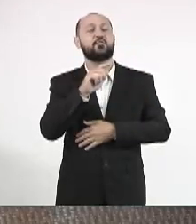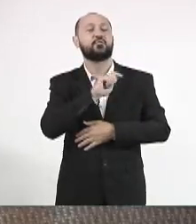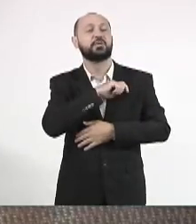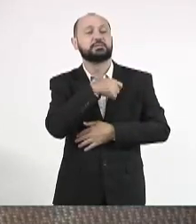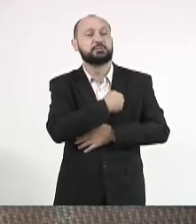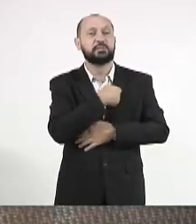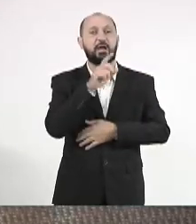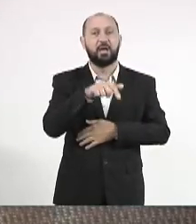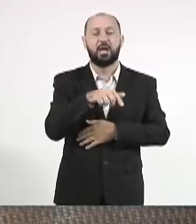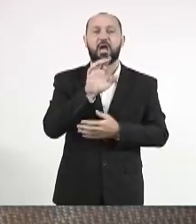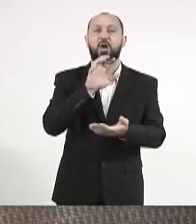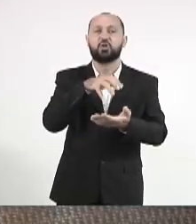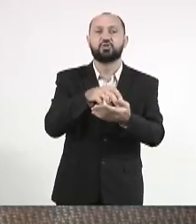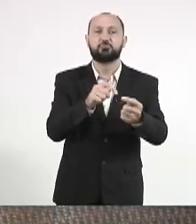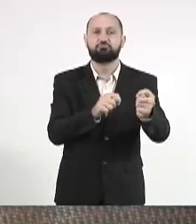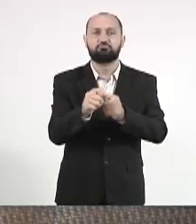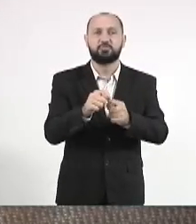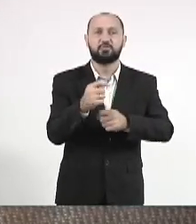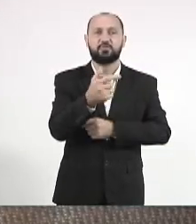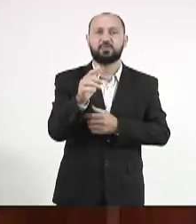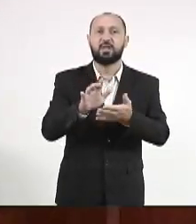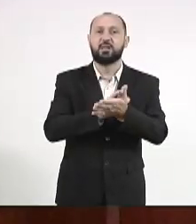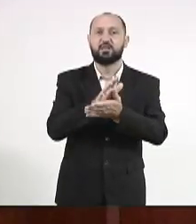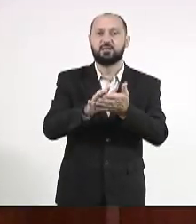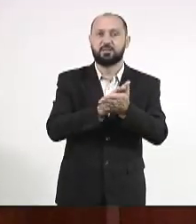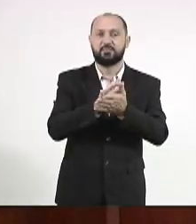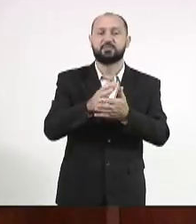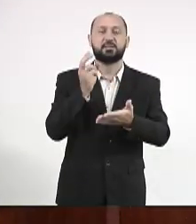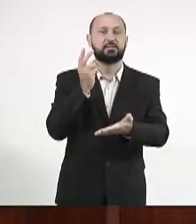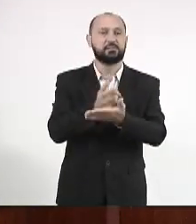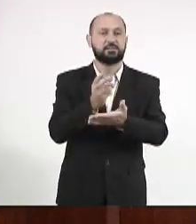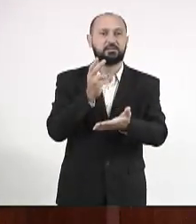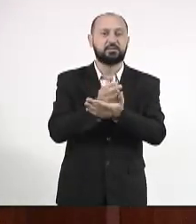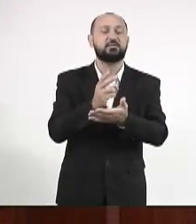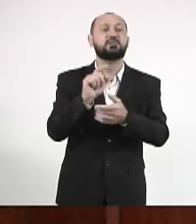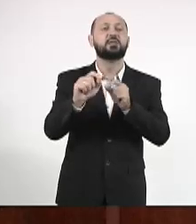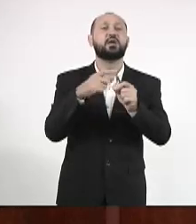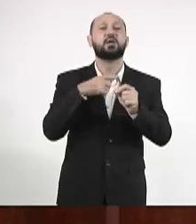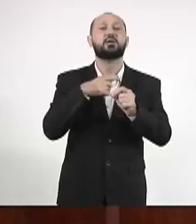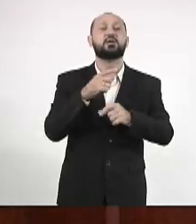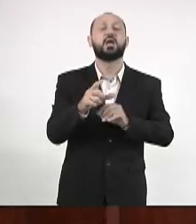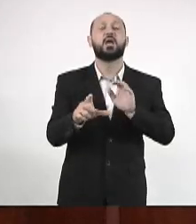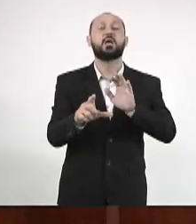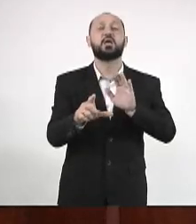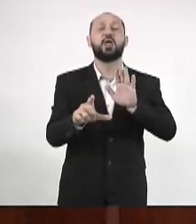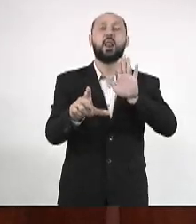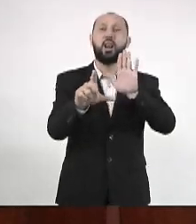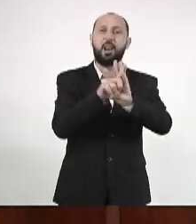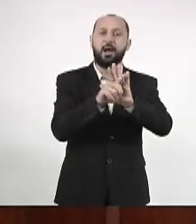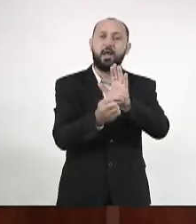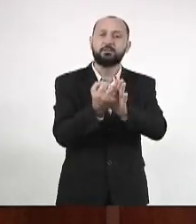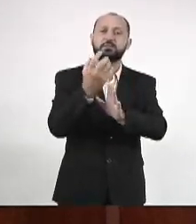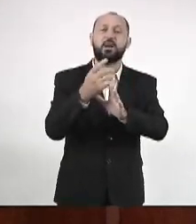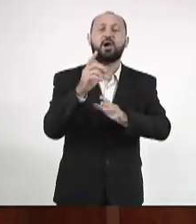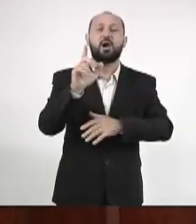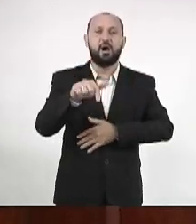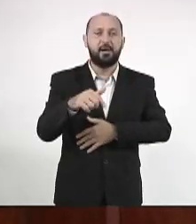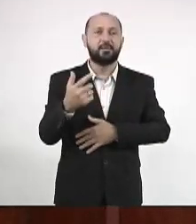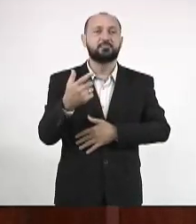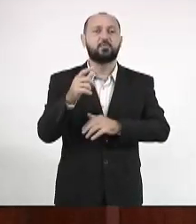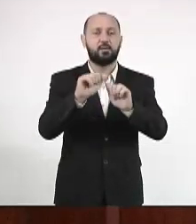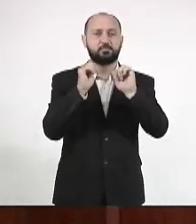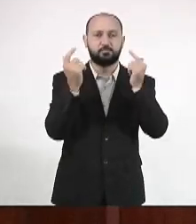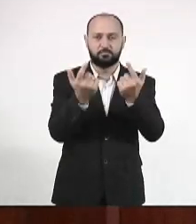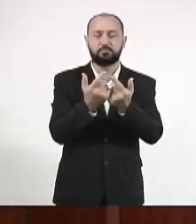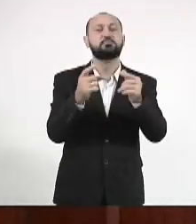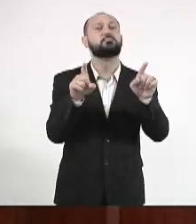são as agências reguladoras, não vai ter nada, vai ser essa esculhambação. Quem tem que legislar sobre essa questão é a